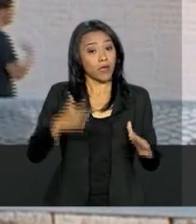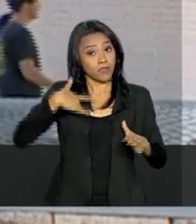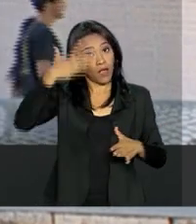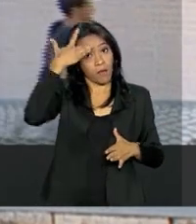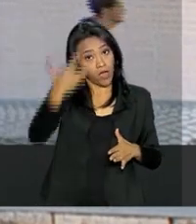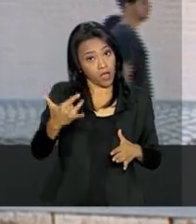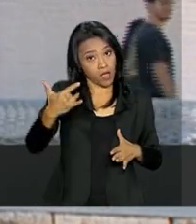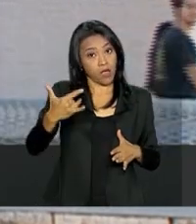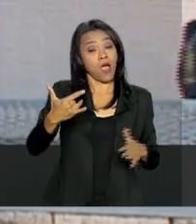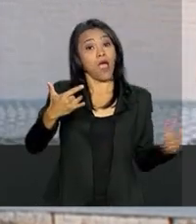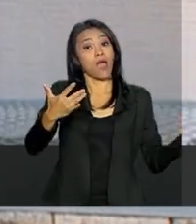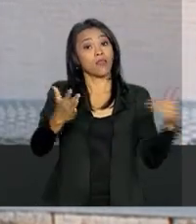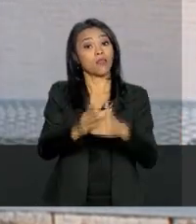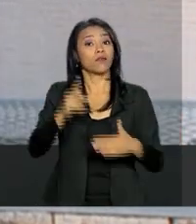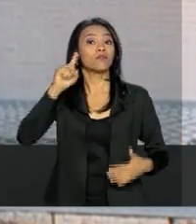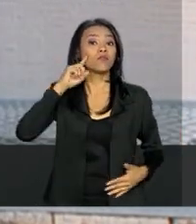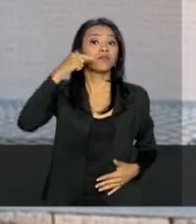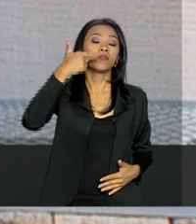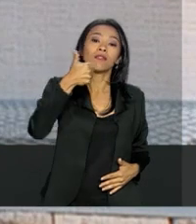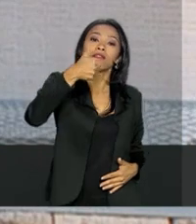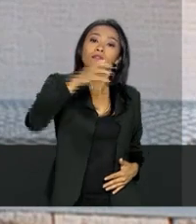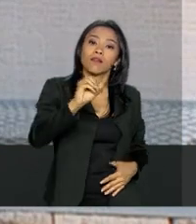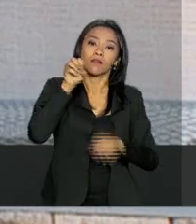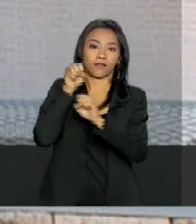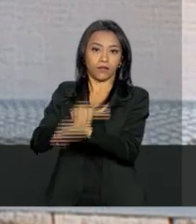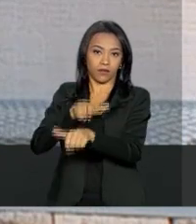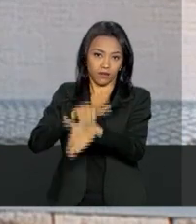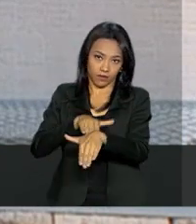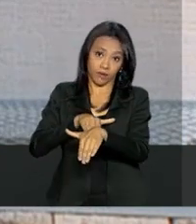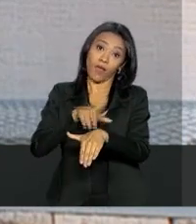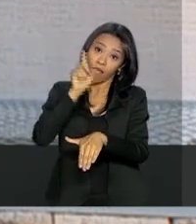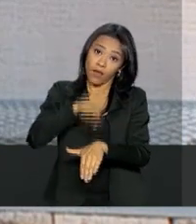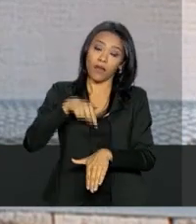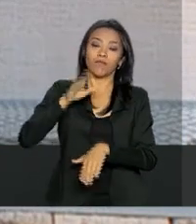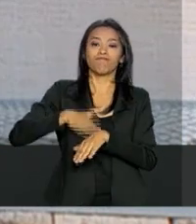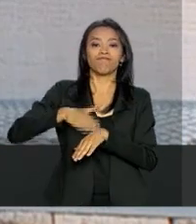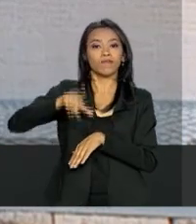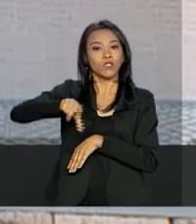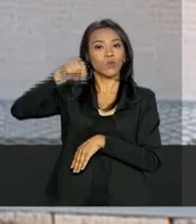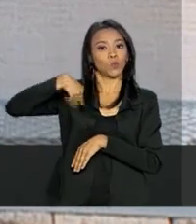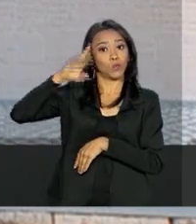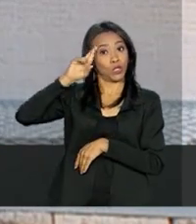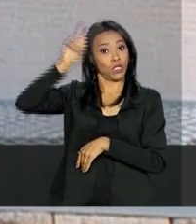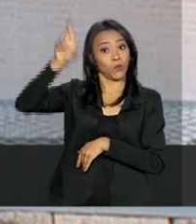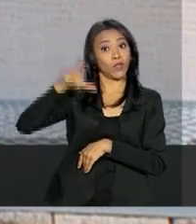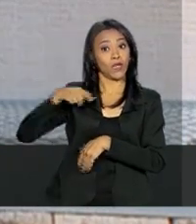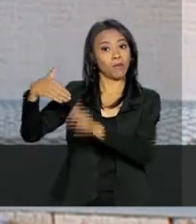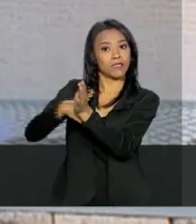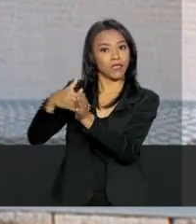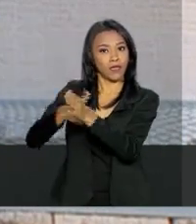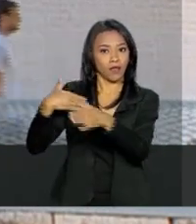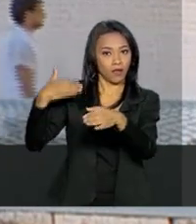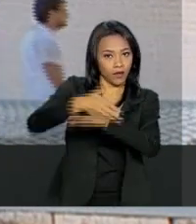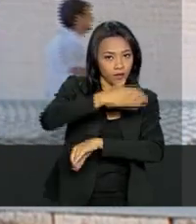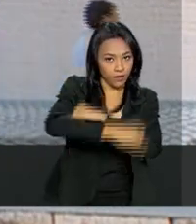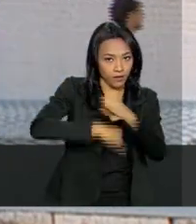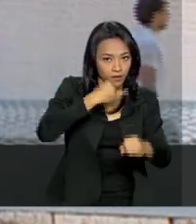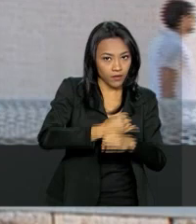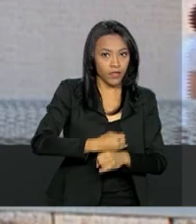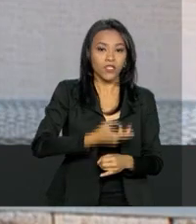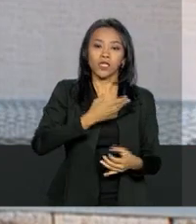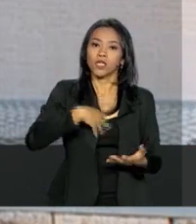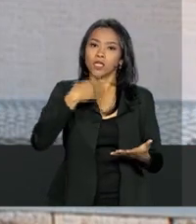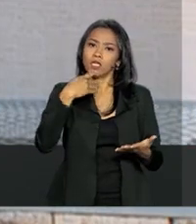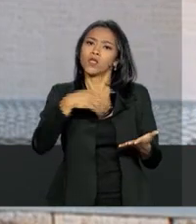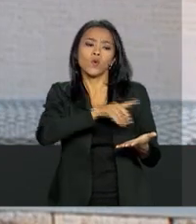23 de agosto, até o dia 10 de setembro. Essa escolha é indicada pelos diretores. Eles têm uma senha, entram na internet e indicam quais são os